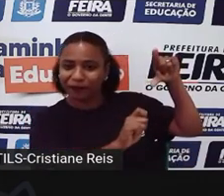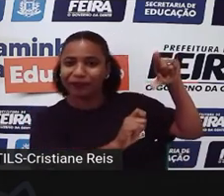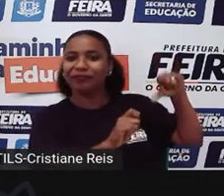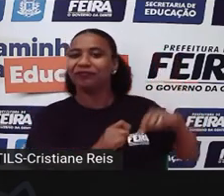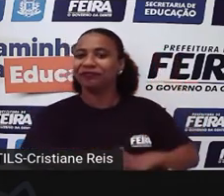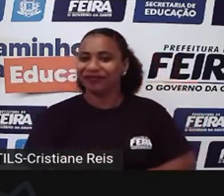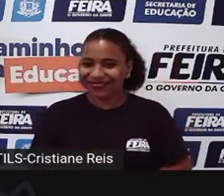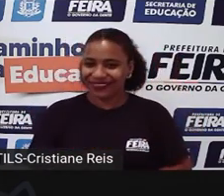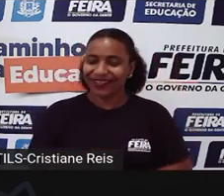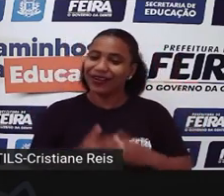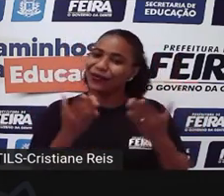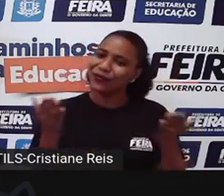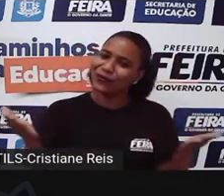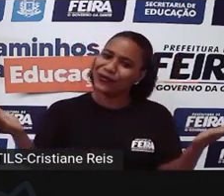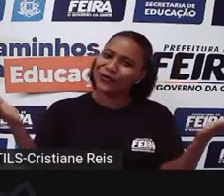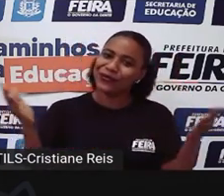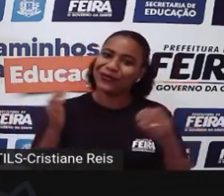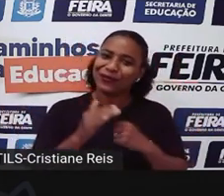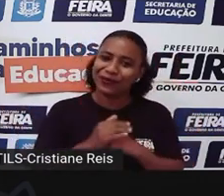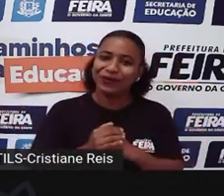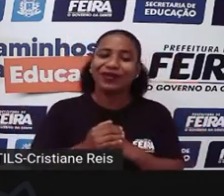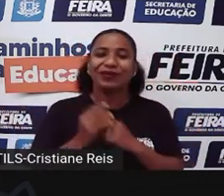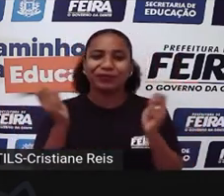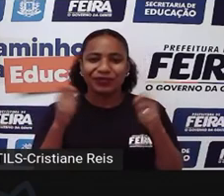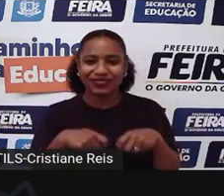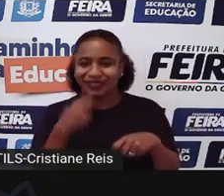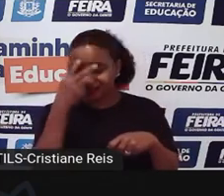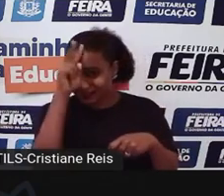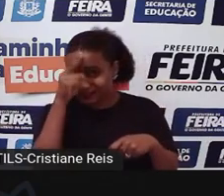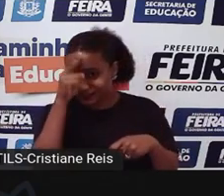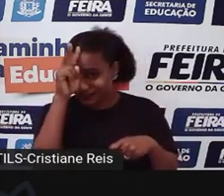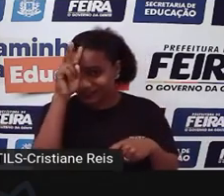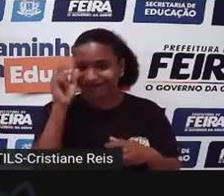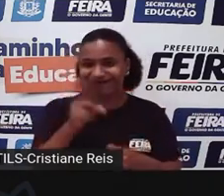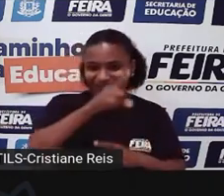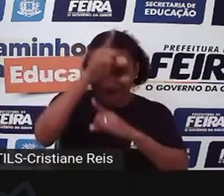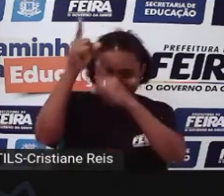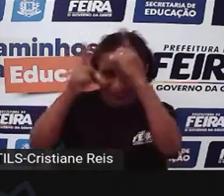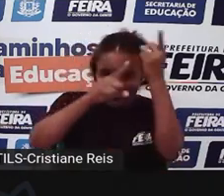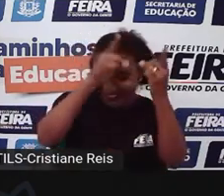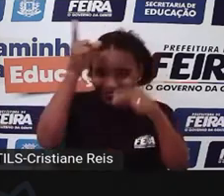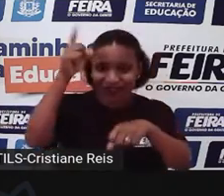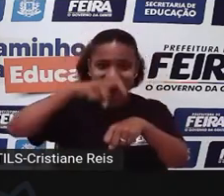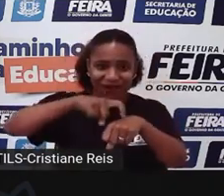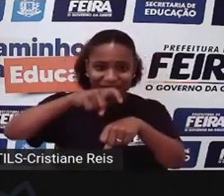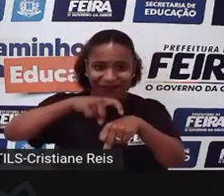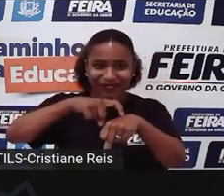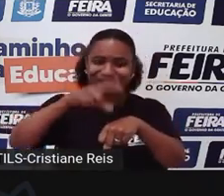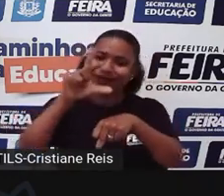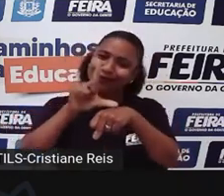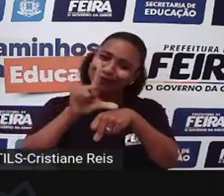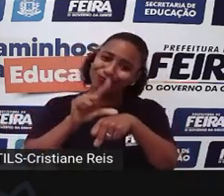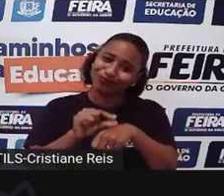falando aqui o dia inteiro, né, sobre contos, lendas e ritos, mas infelizmente o nosso tempo acabou, ó,